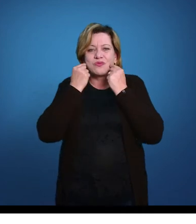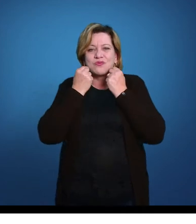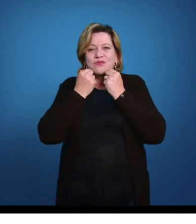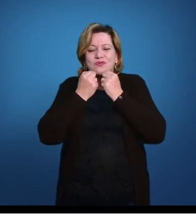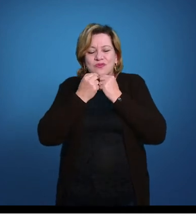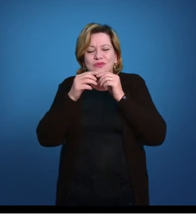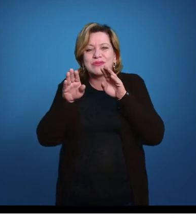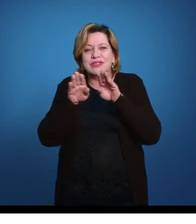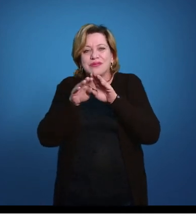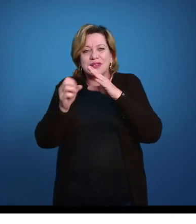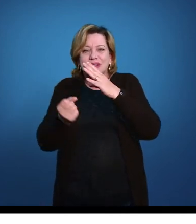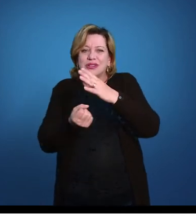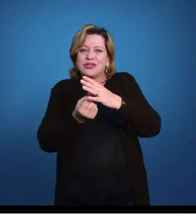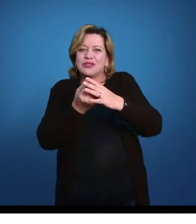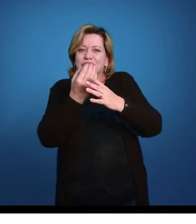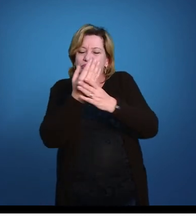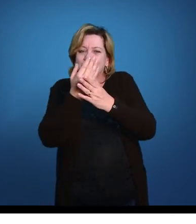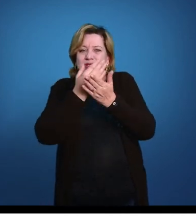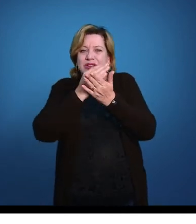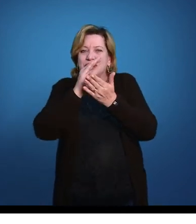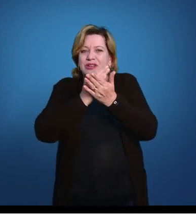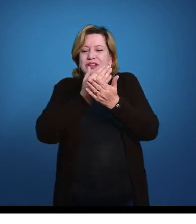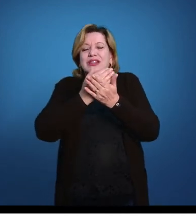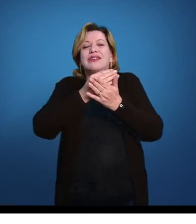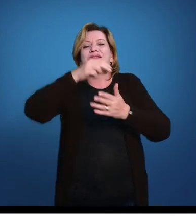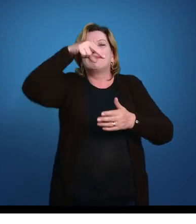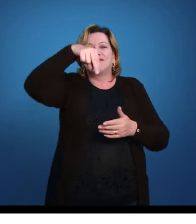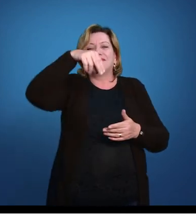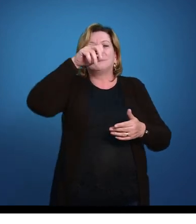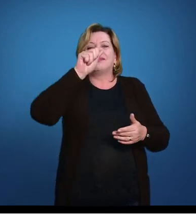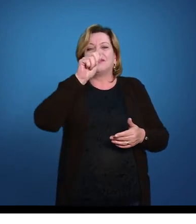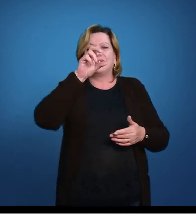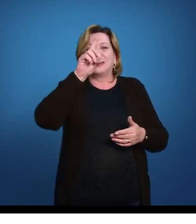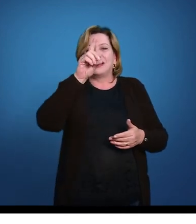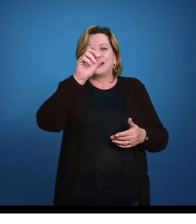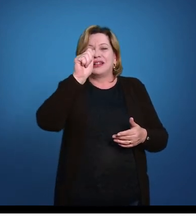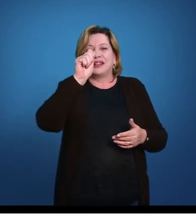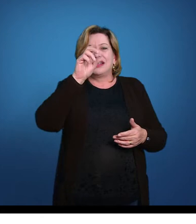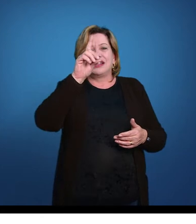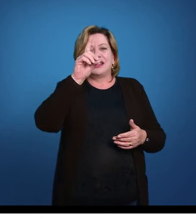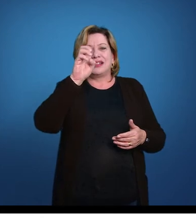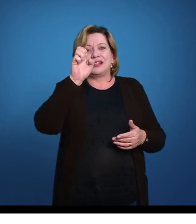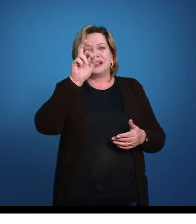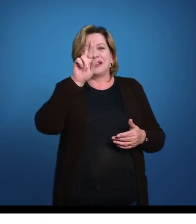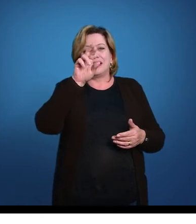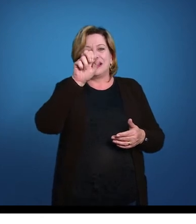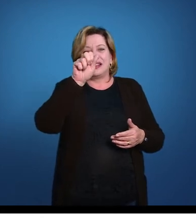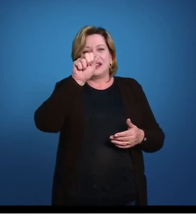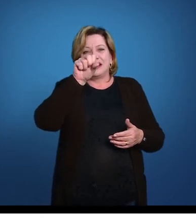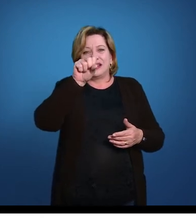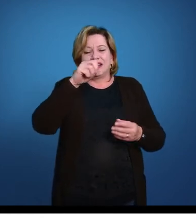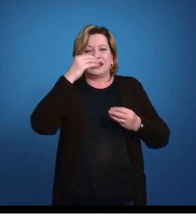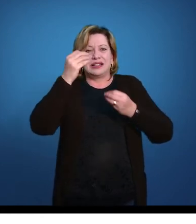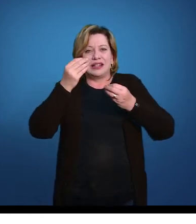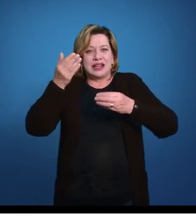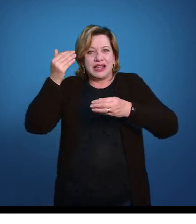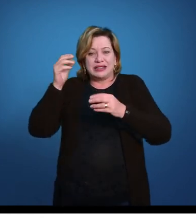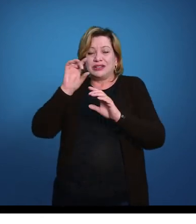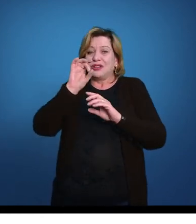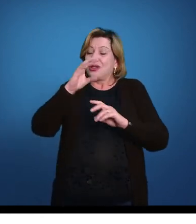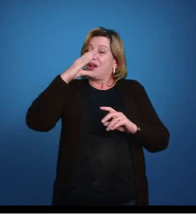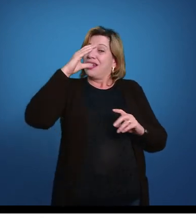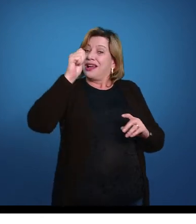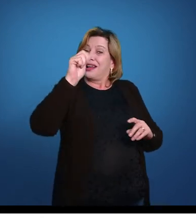aparece a compartimentalização de nadadeiras nesses animais. Se a gente lembrar, né? A gente tinha uma nadadeira caudal que